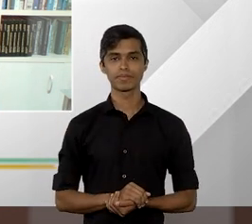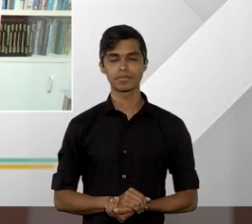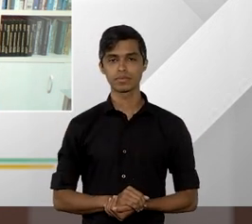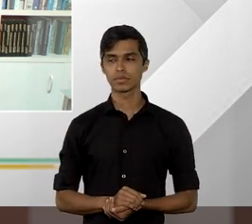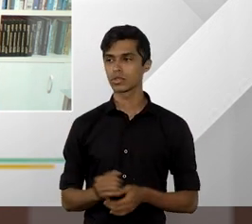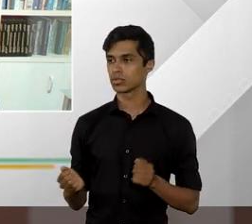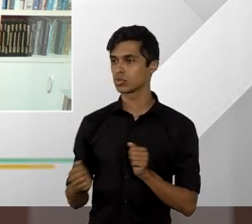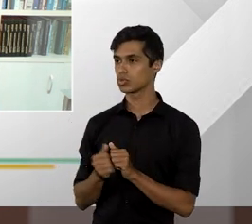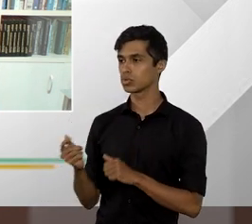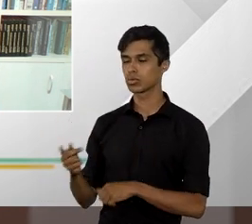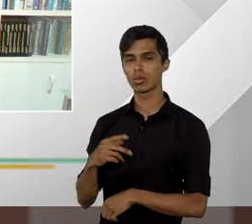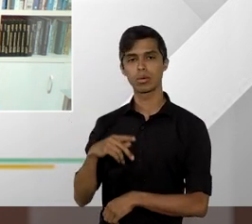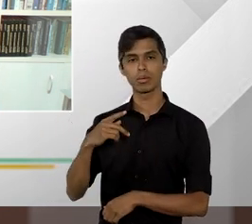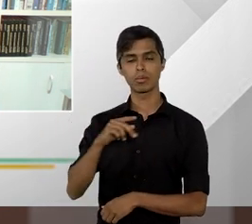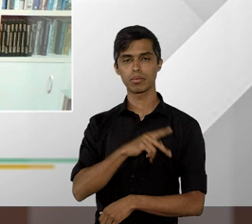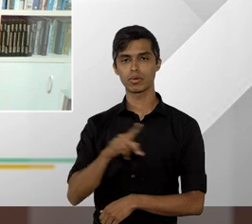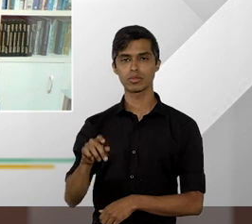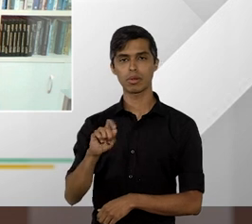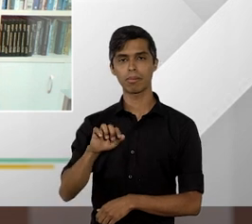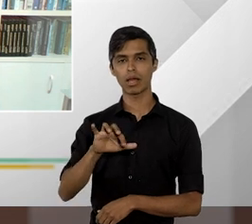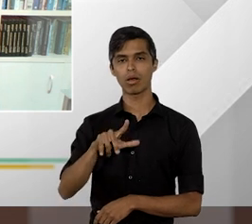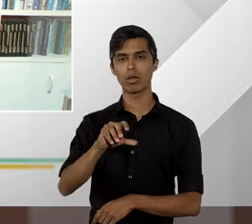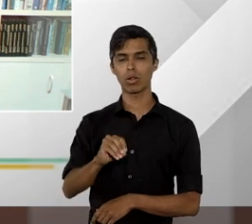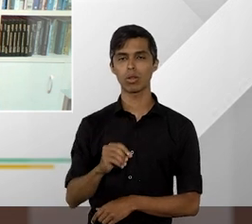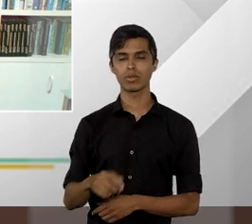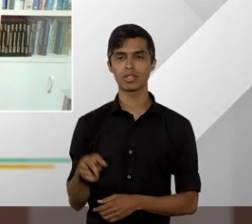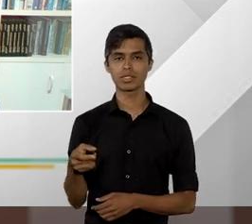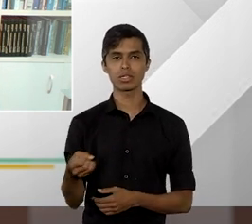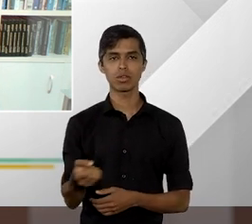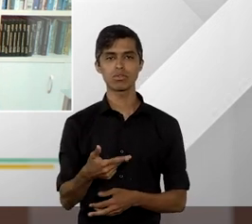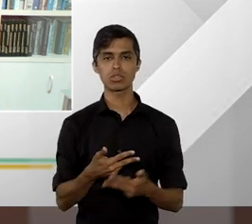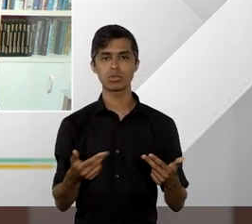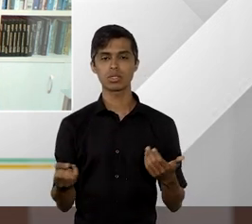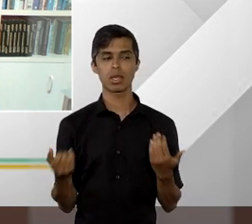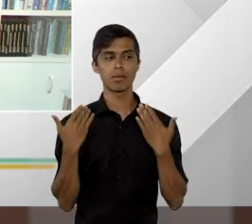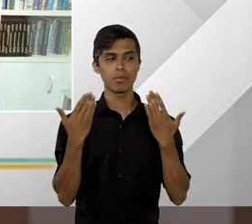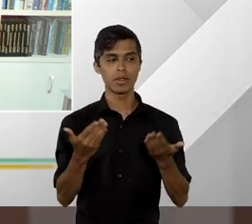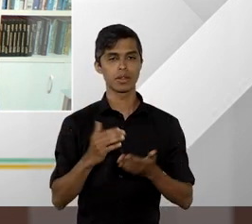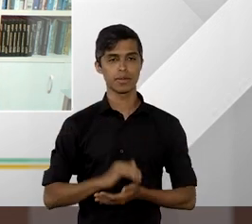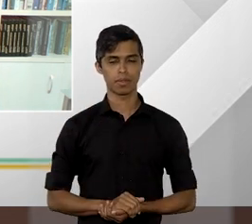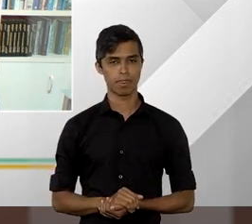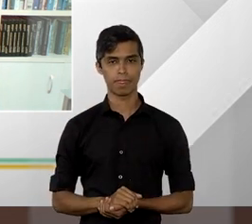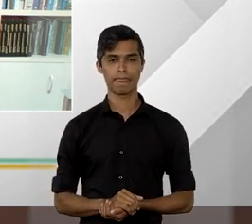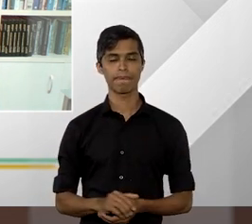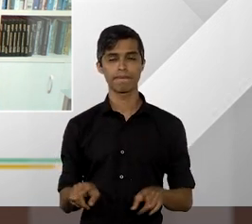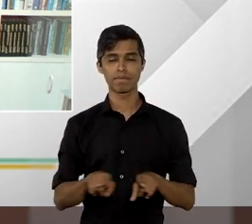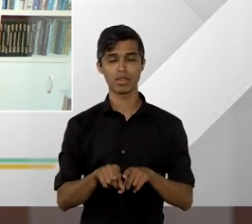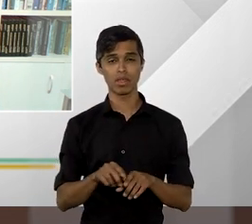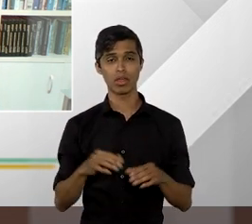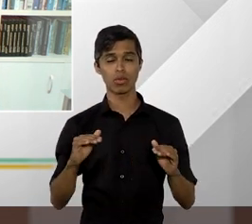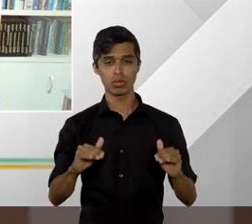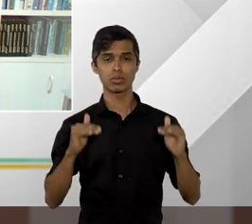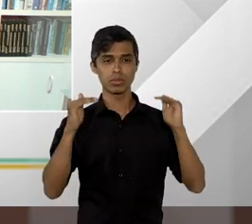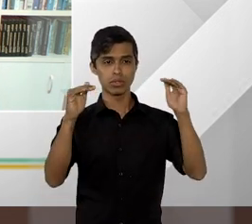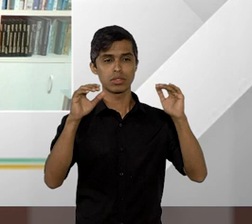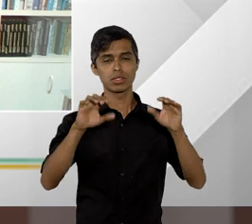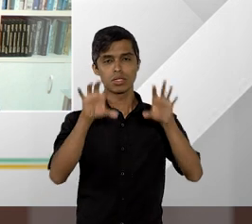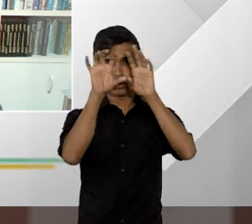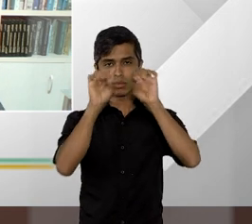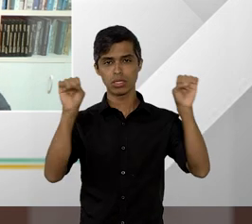amigo professor Paulo Mendes a respeito dessa novidade tão importante para os jurisdicionados e para o Superior Tribunal de Justiça.